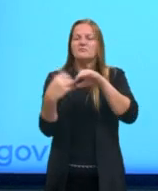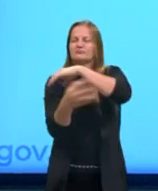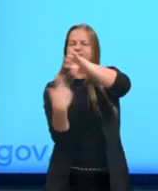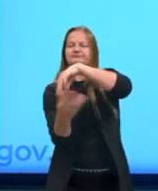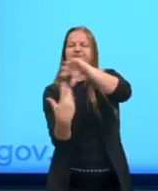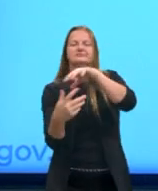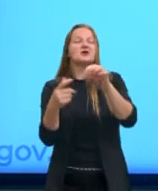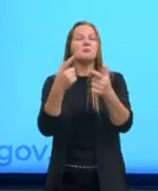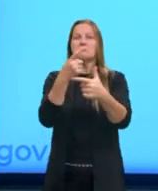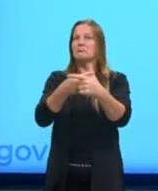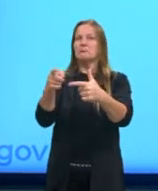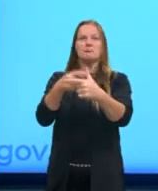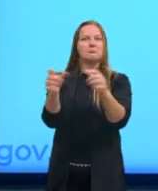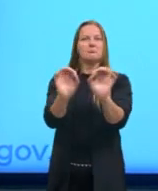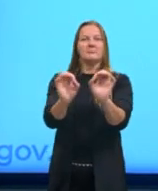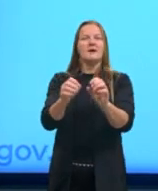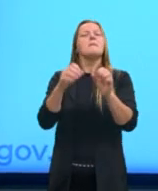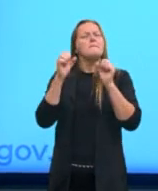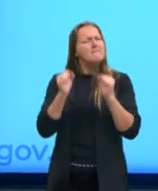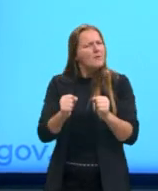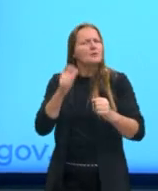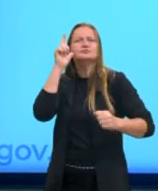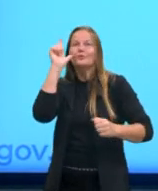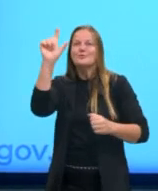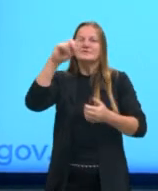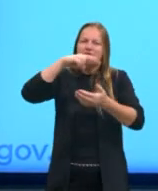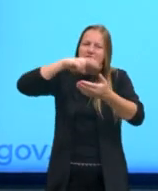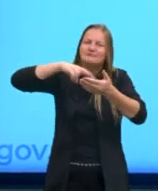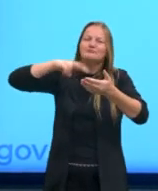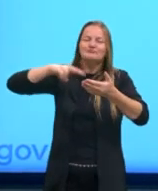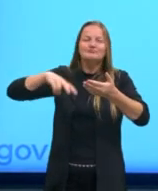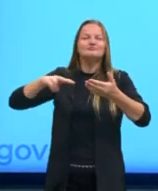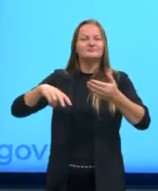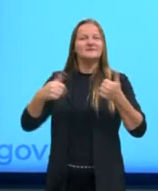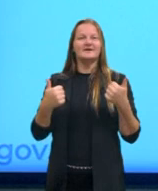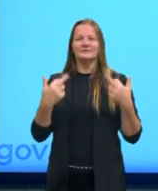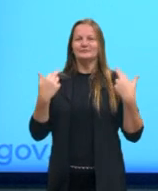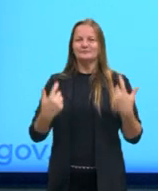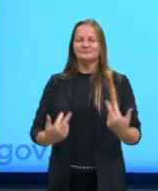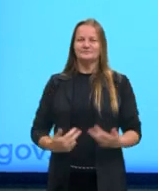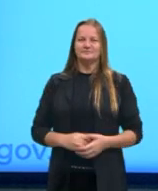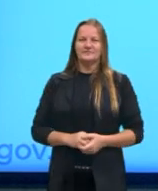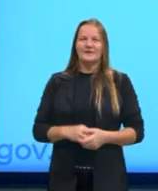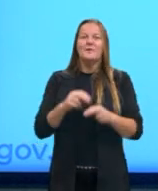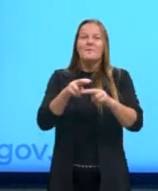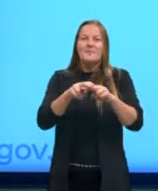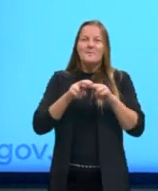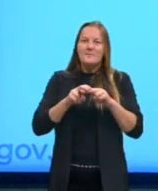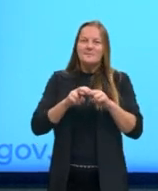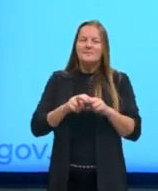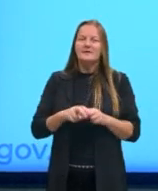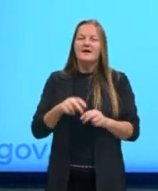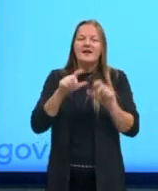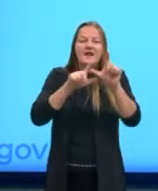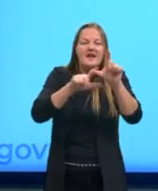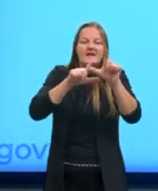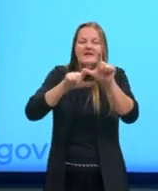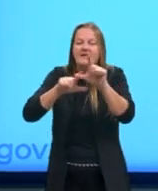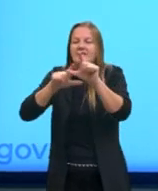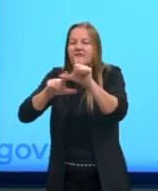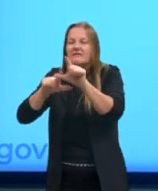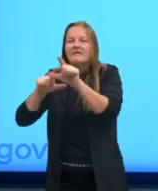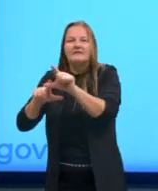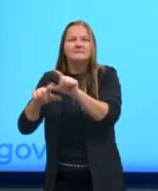total, que você ainda pode ler sem problema. Isto é porque nós não lemos cada letra isolada,